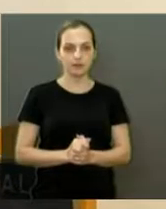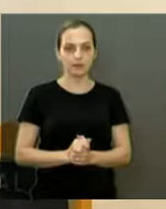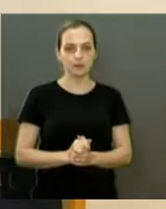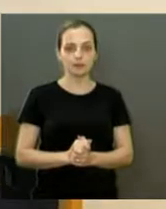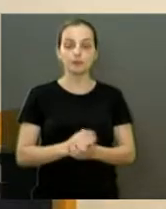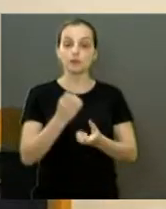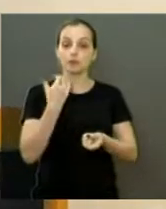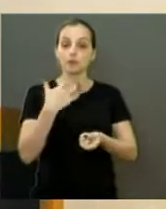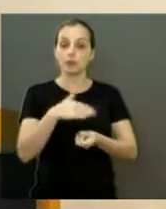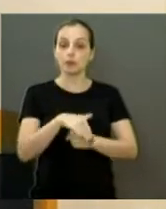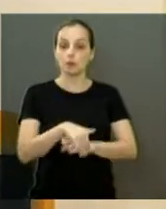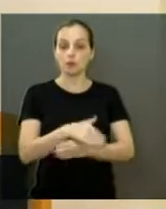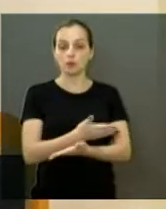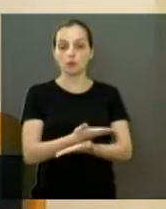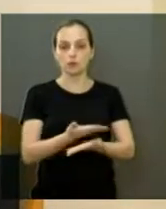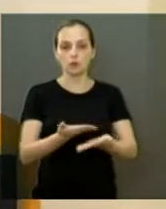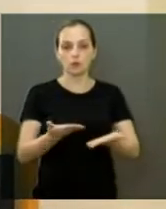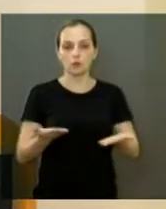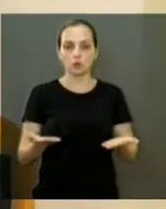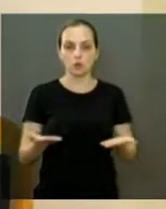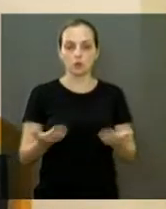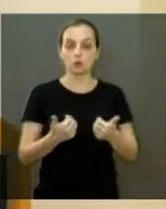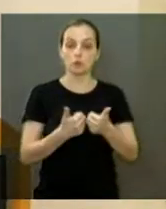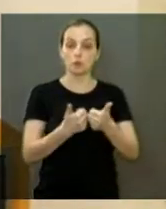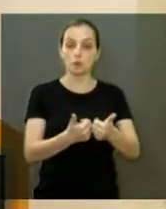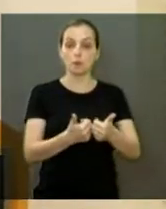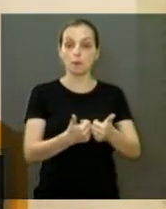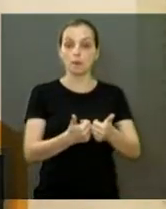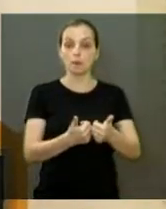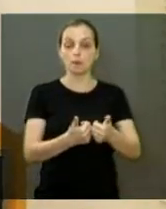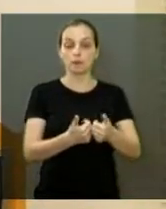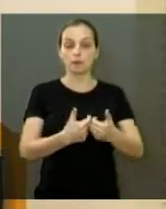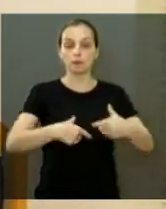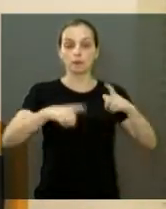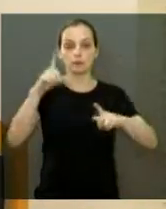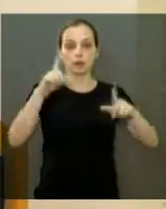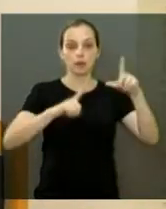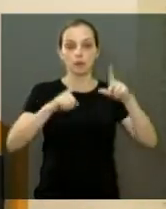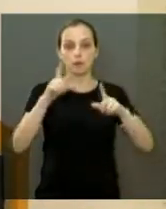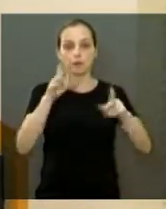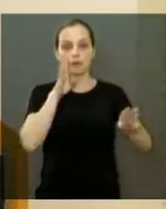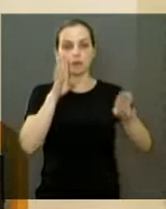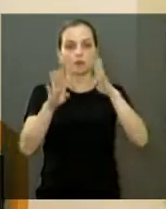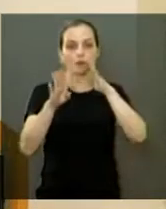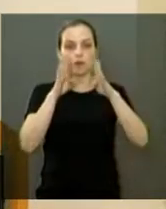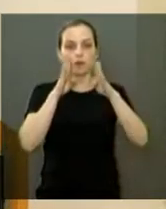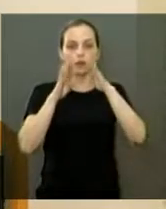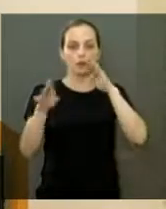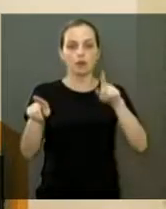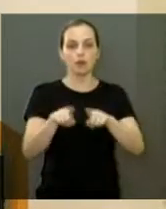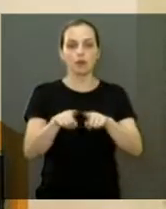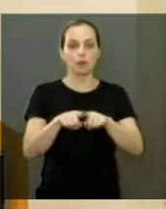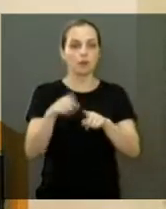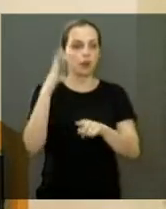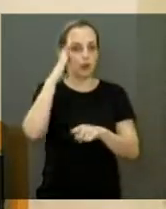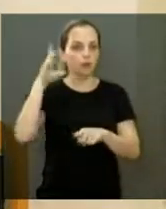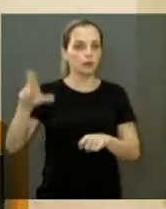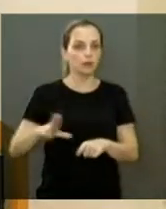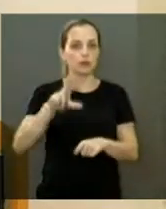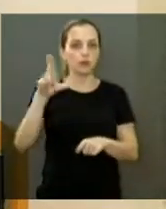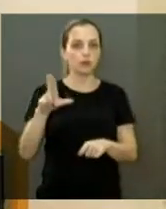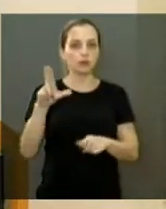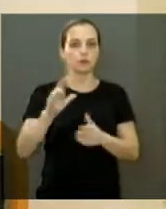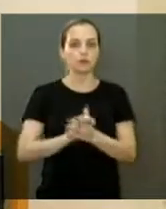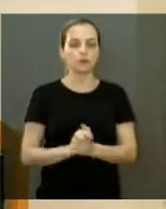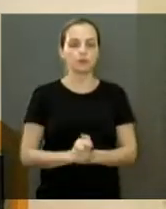Muito boa noite a todos os presentes, aos que nos acompanham em casa pela TV Câmara, pelo Facebook e pela Rádio Niara também a partir das 9